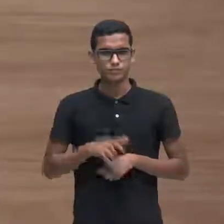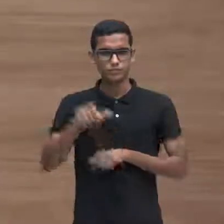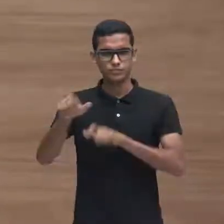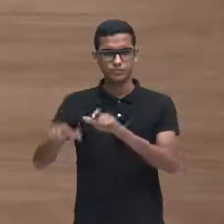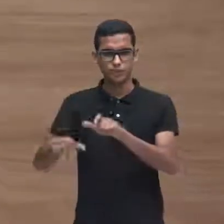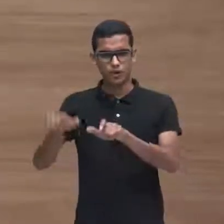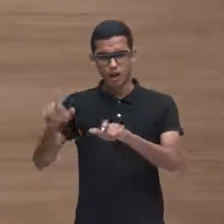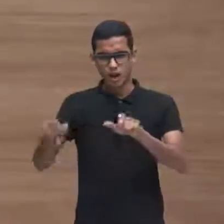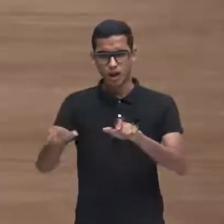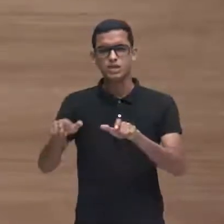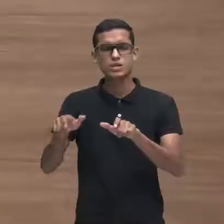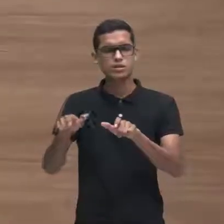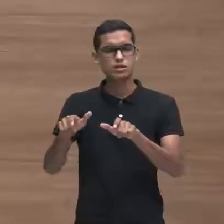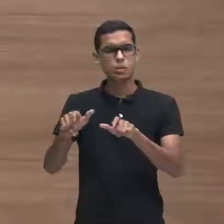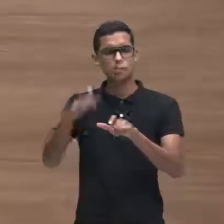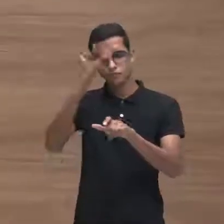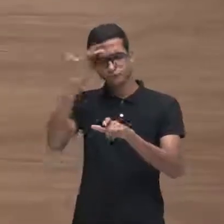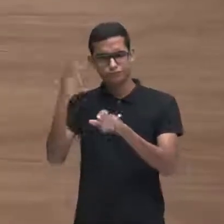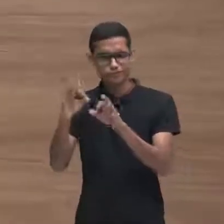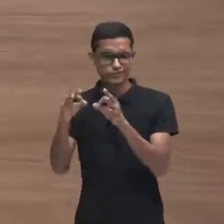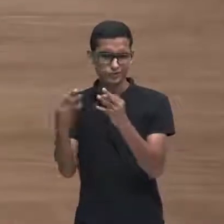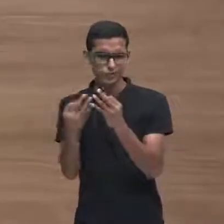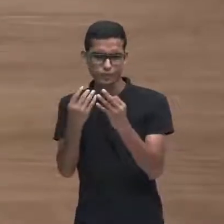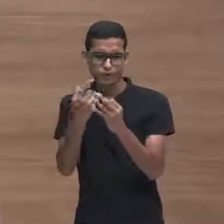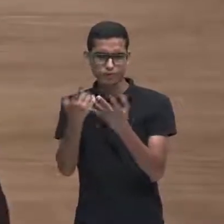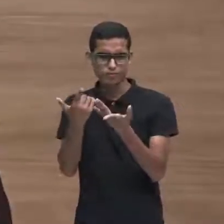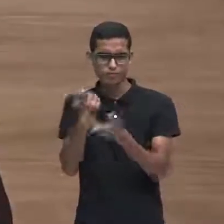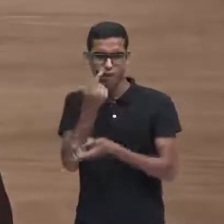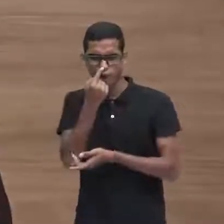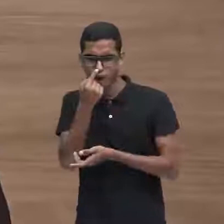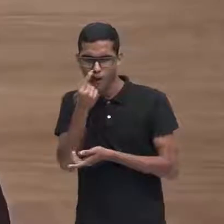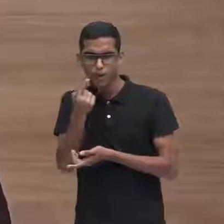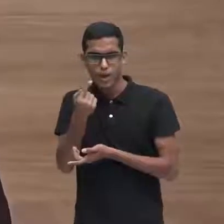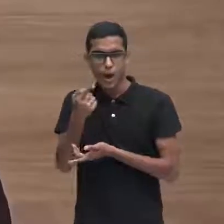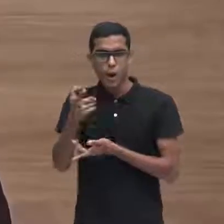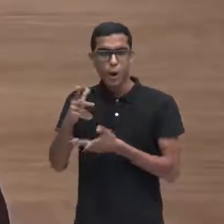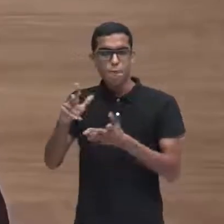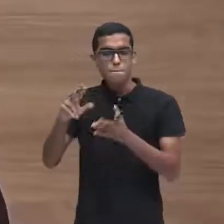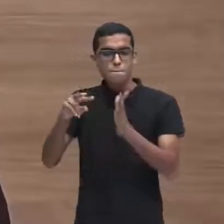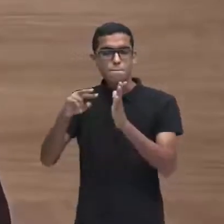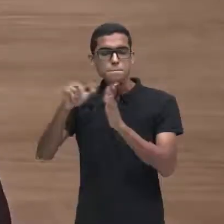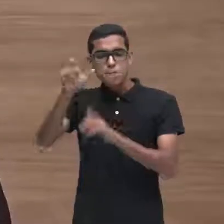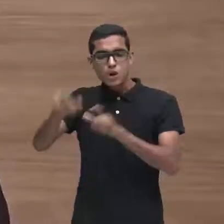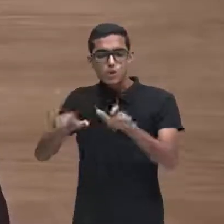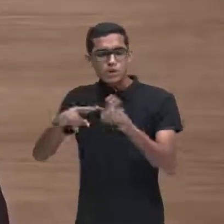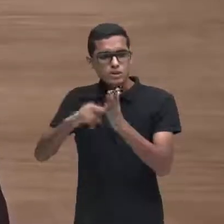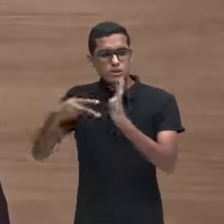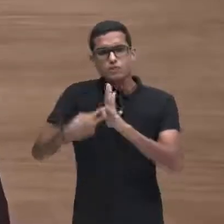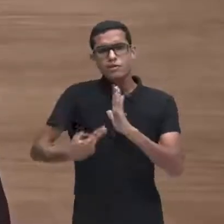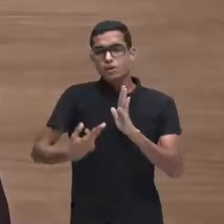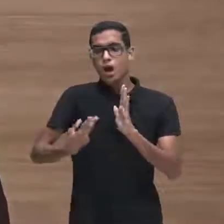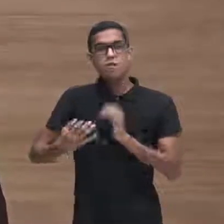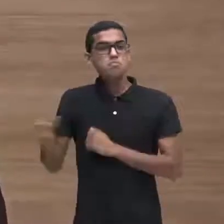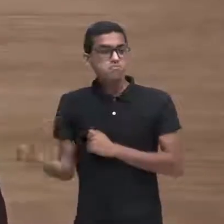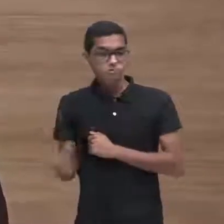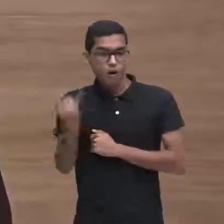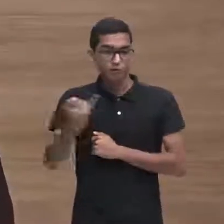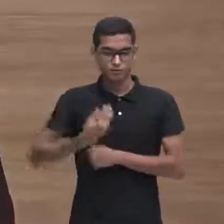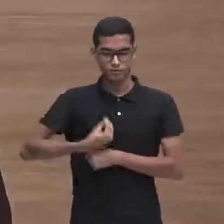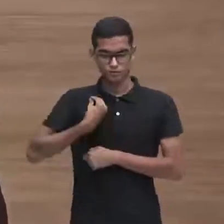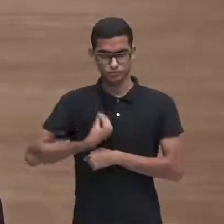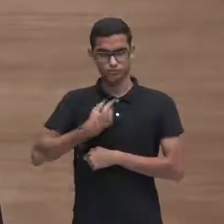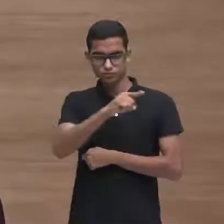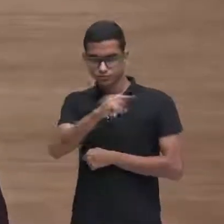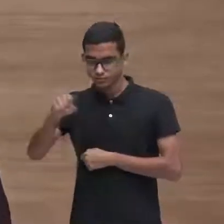figuras parentais como nós falamos são as pessoas mais significativas da vida de vocês não é? eles não se